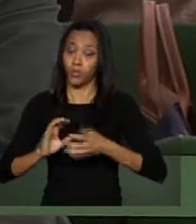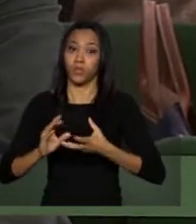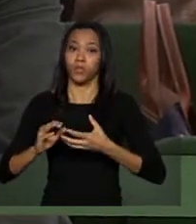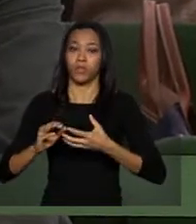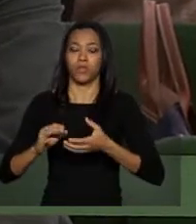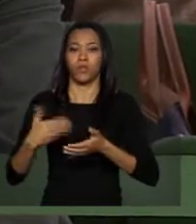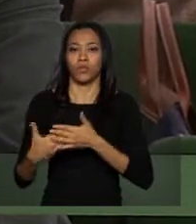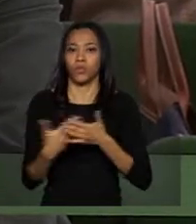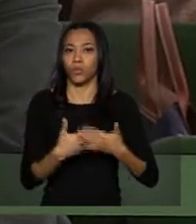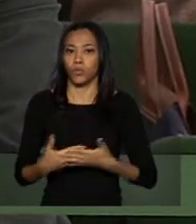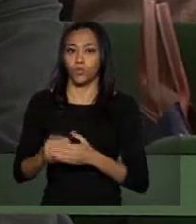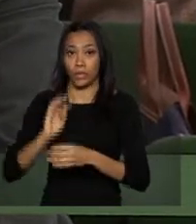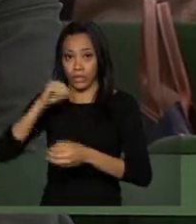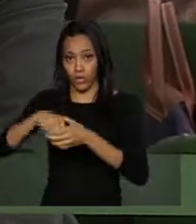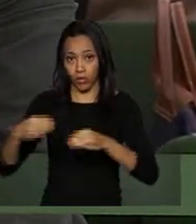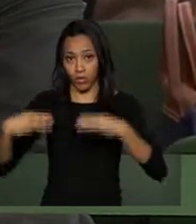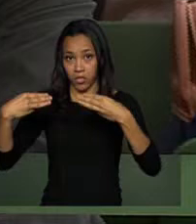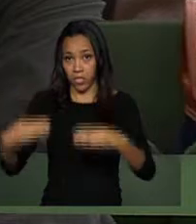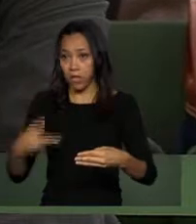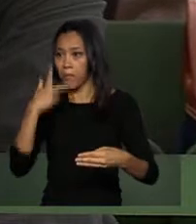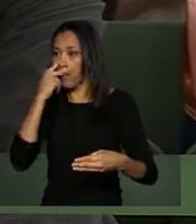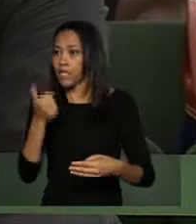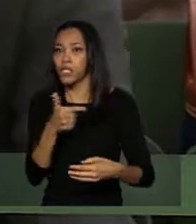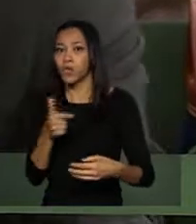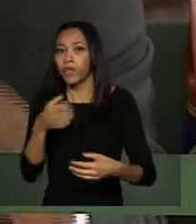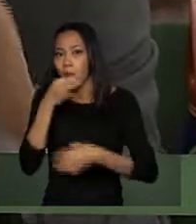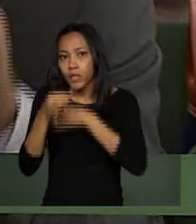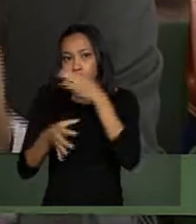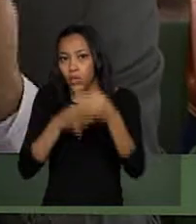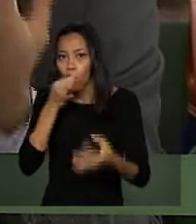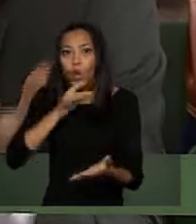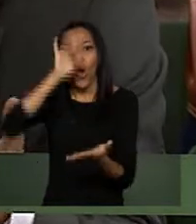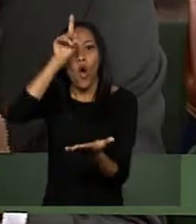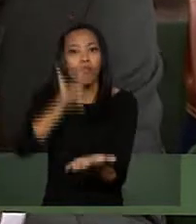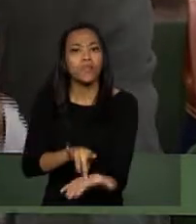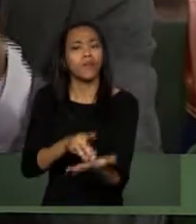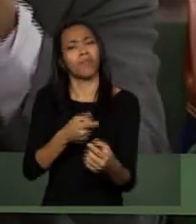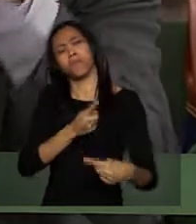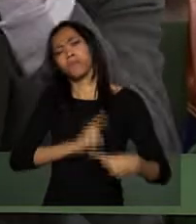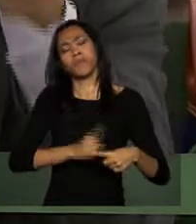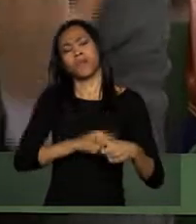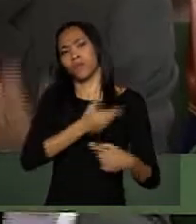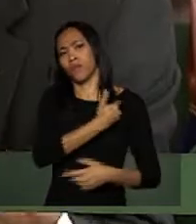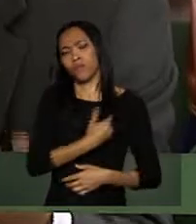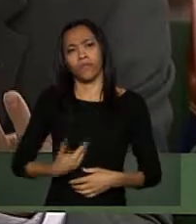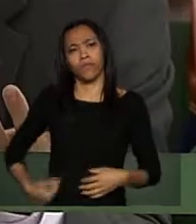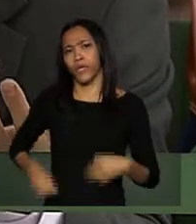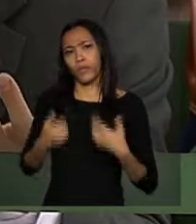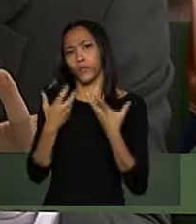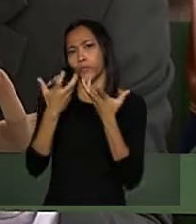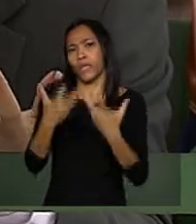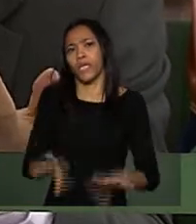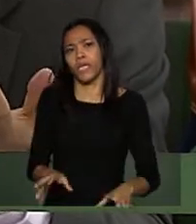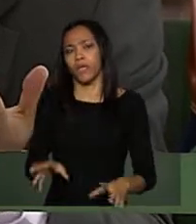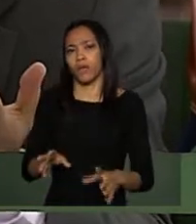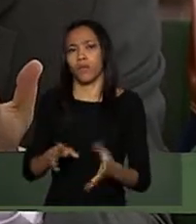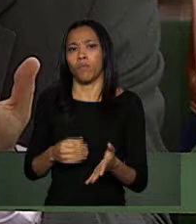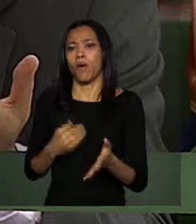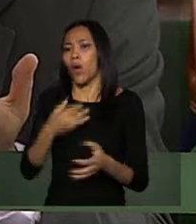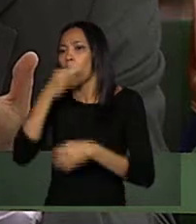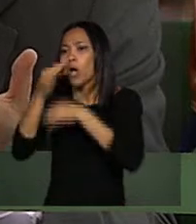consulta formal para a elaboração da lei. Por que o governo preferiu não fazer essa consulta formal